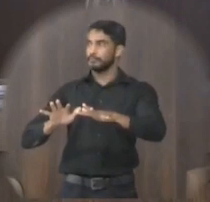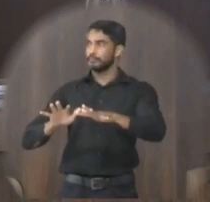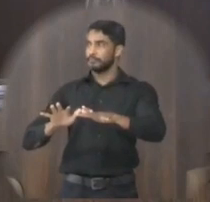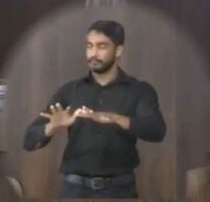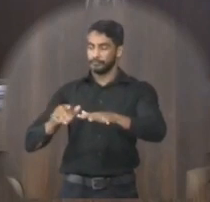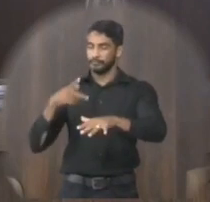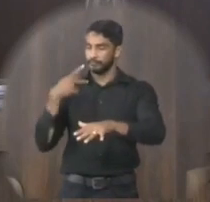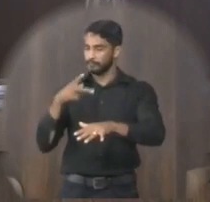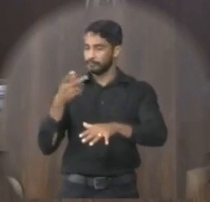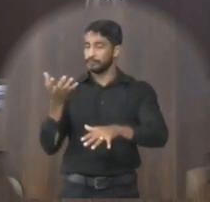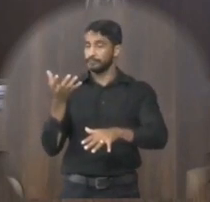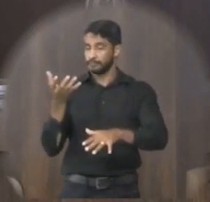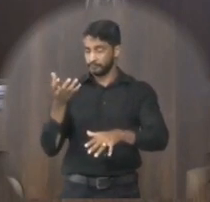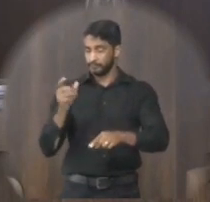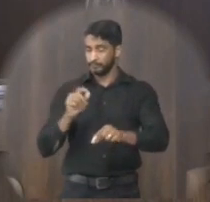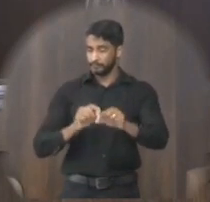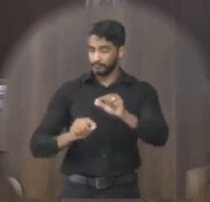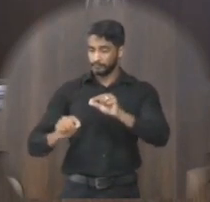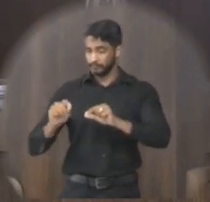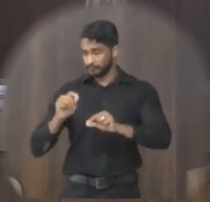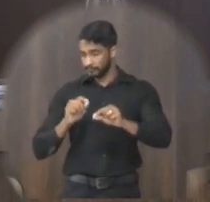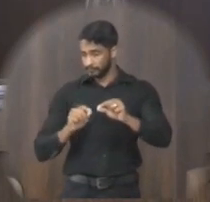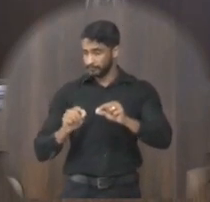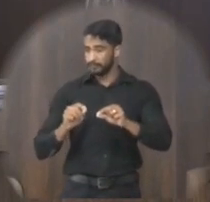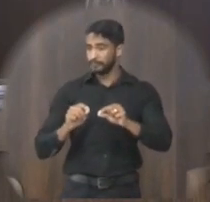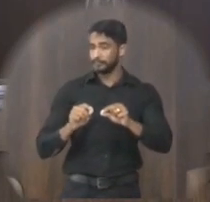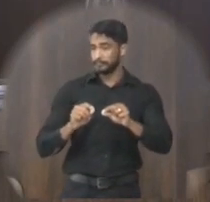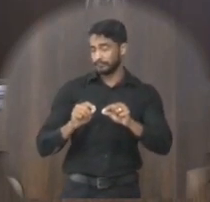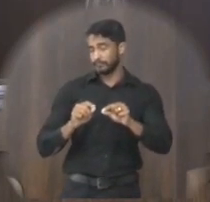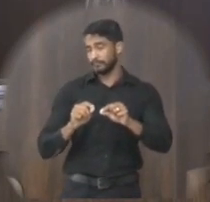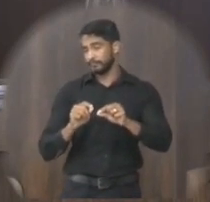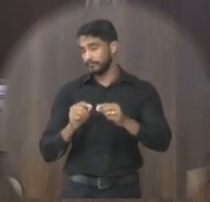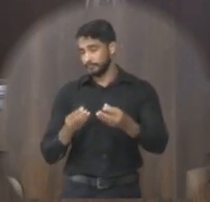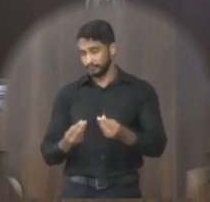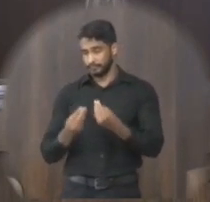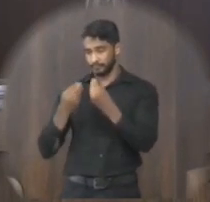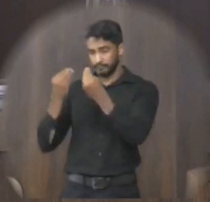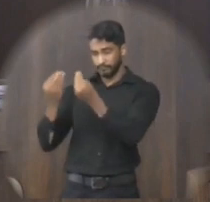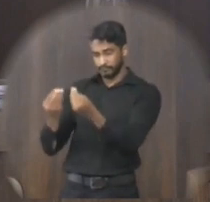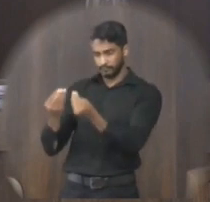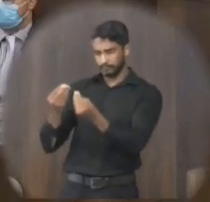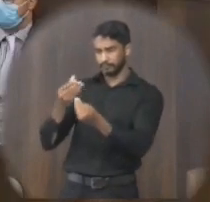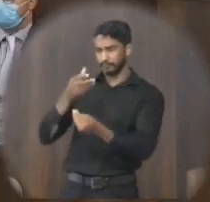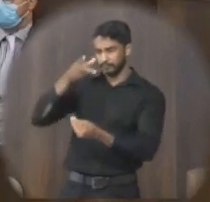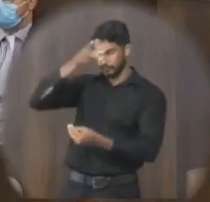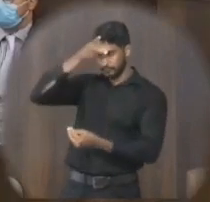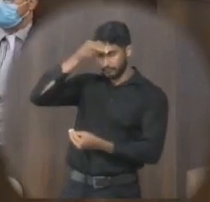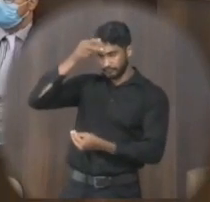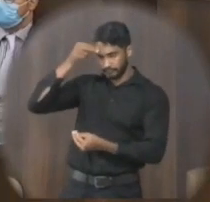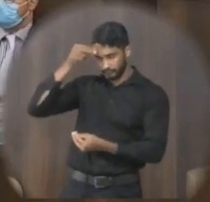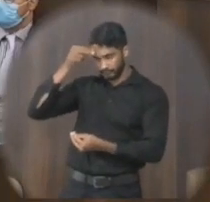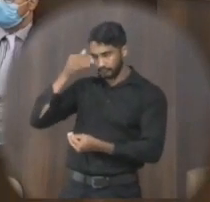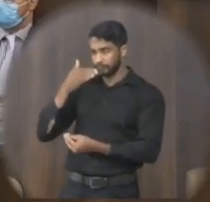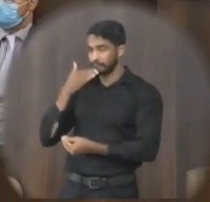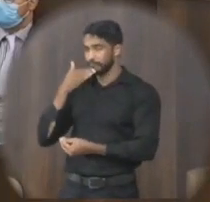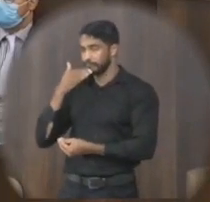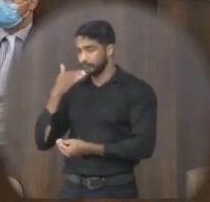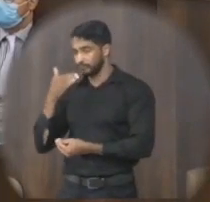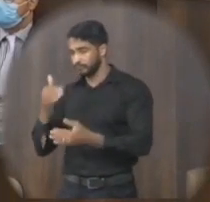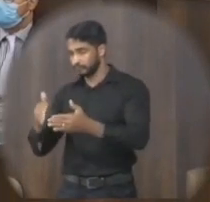desta requer consoante preceitos regimentais seja encaminhada ao senhor prefeito municipal seguinte indicação